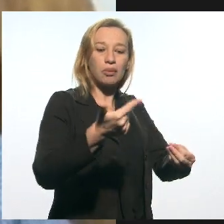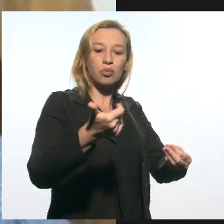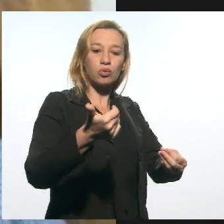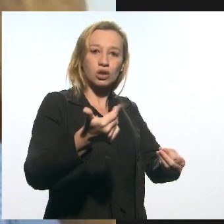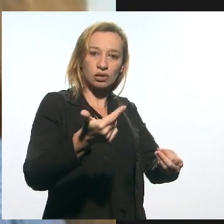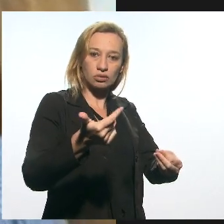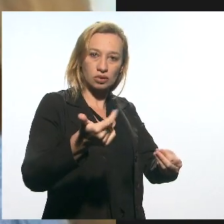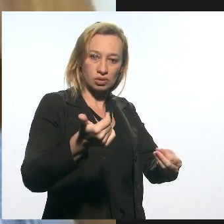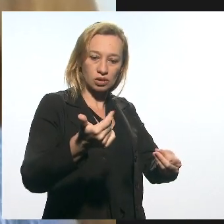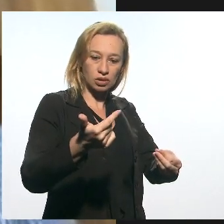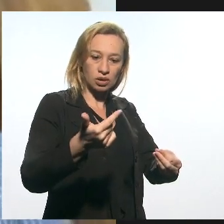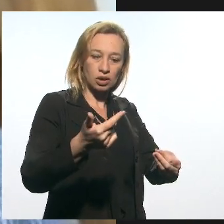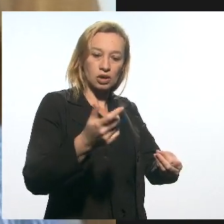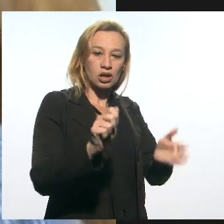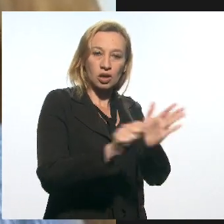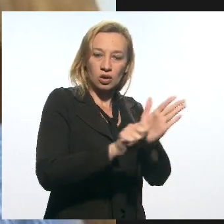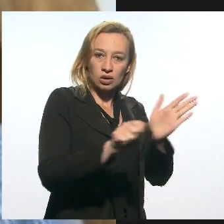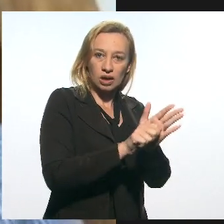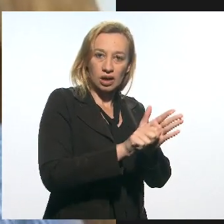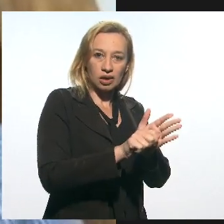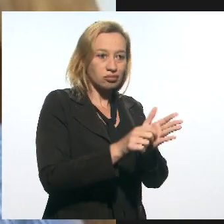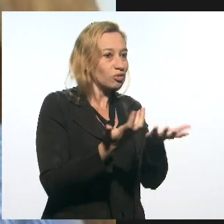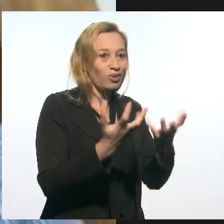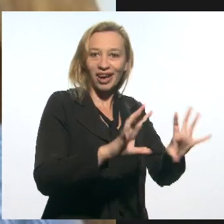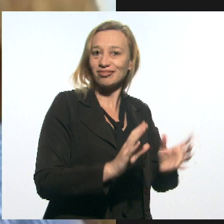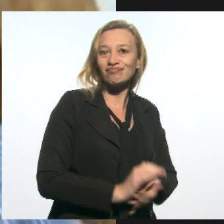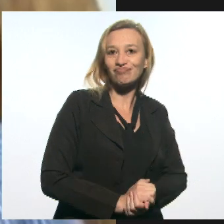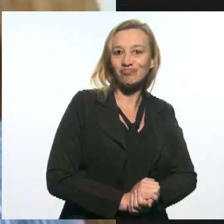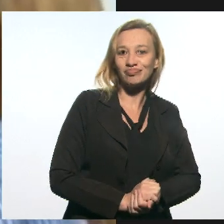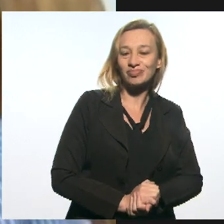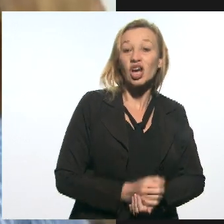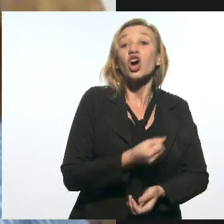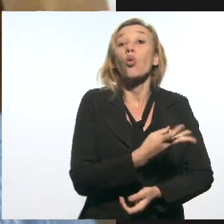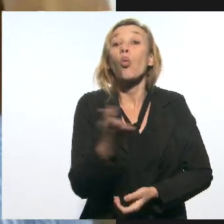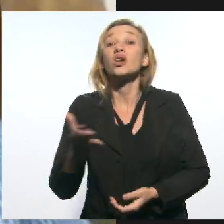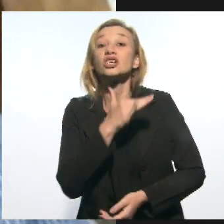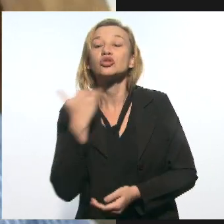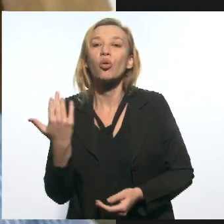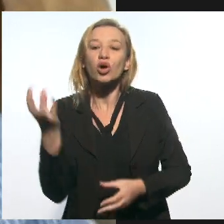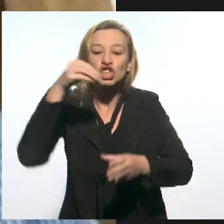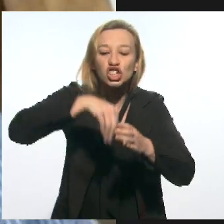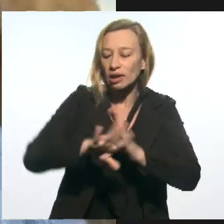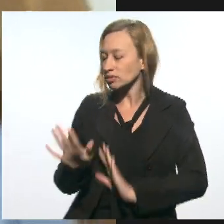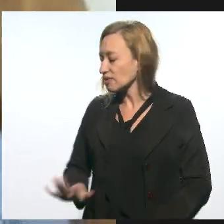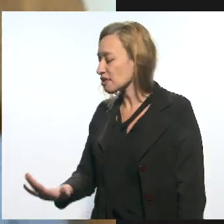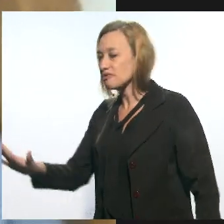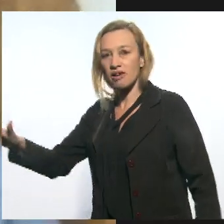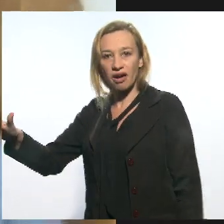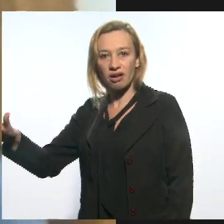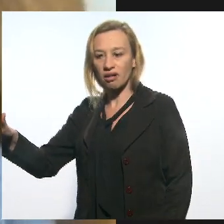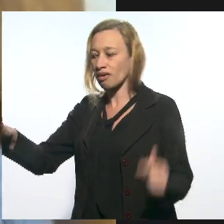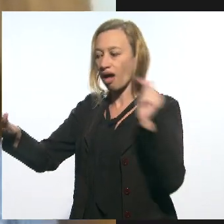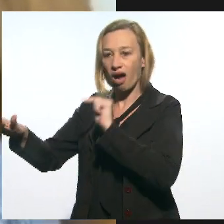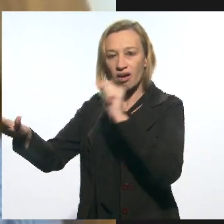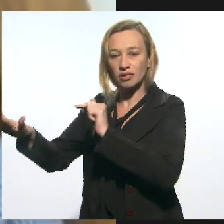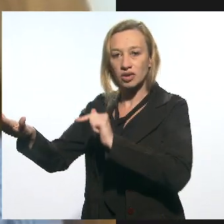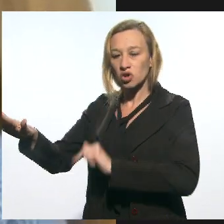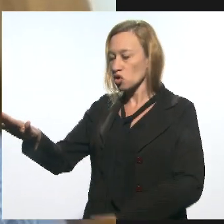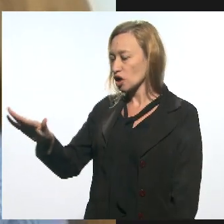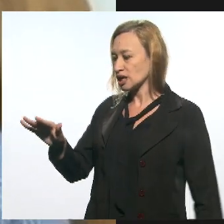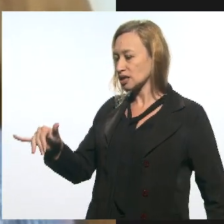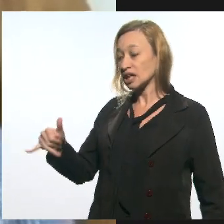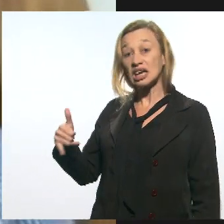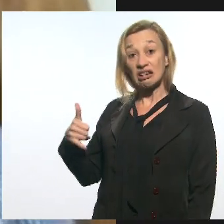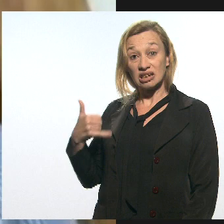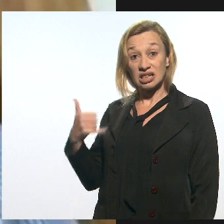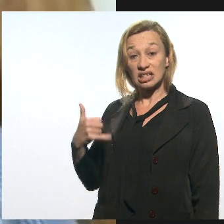executado pelo próprio companheiro? Quantas mortes ocorrem dentro das comunidades como essa de hoje, esse menor de 11 anos, que